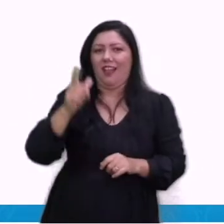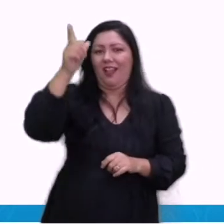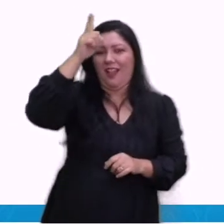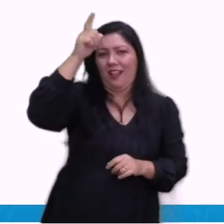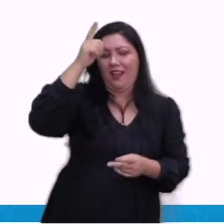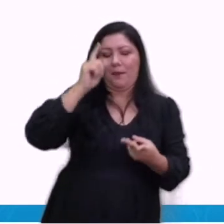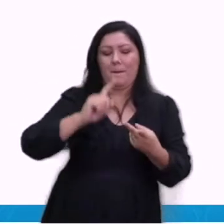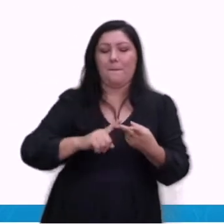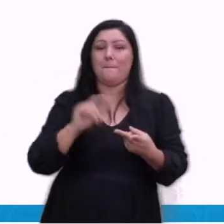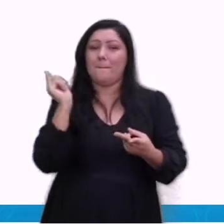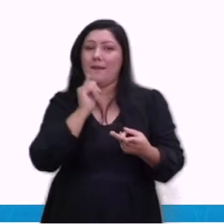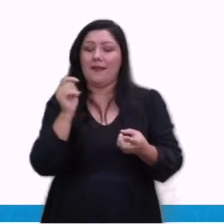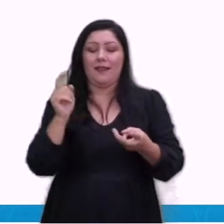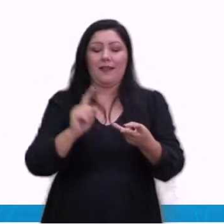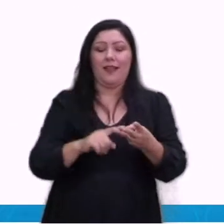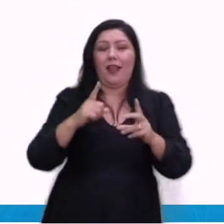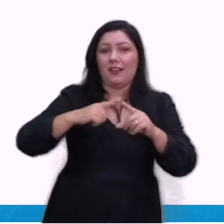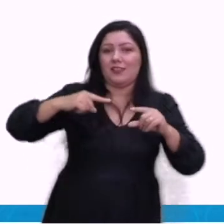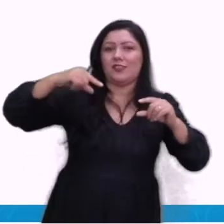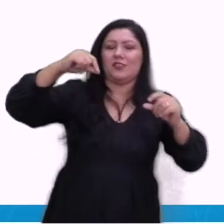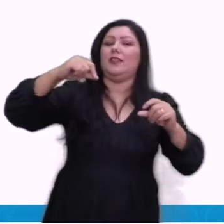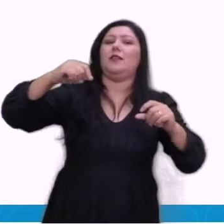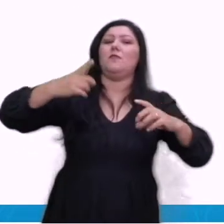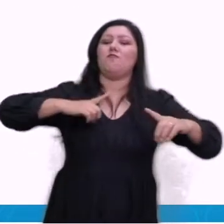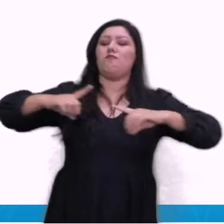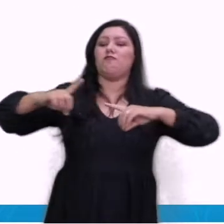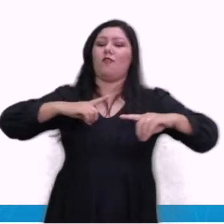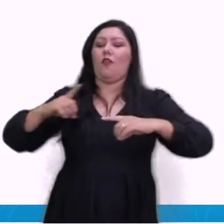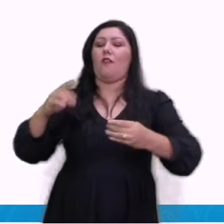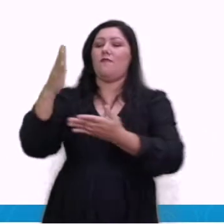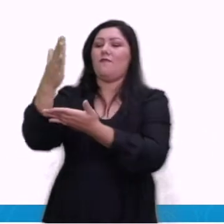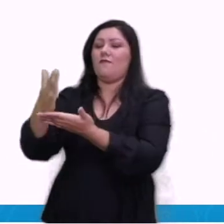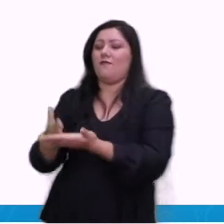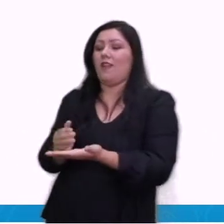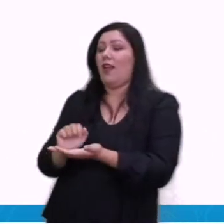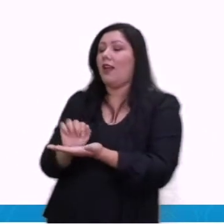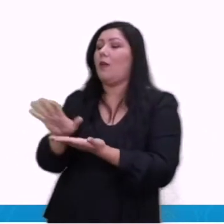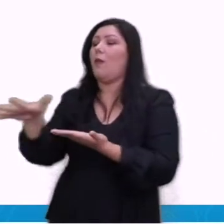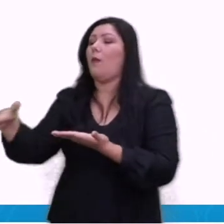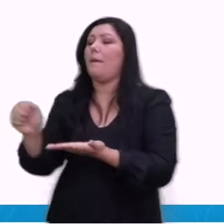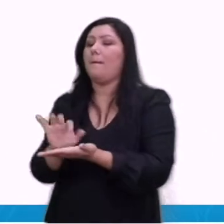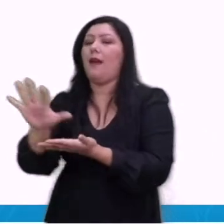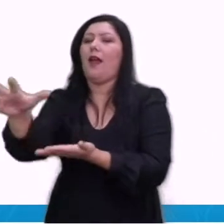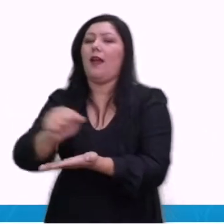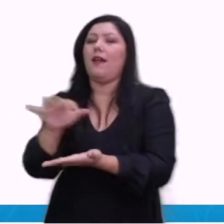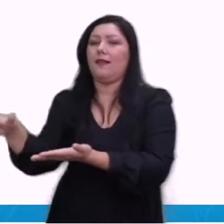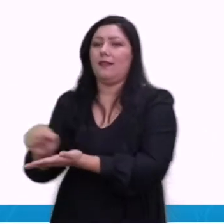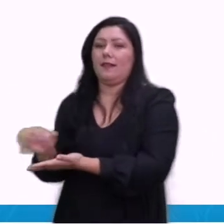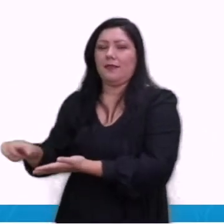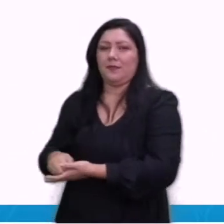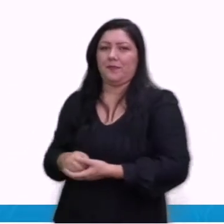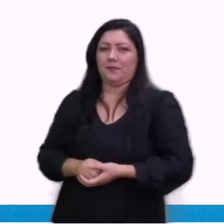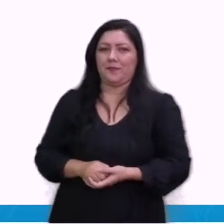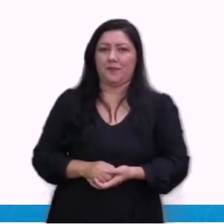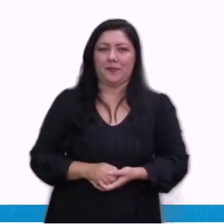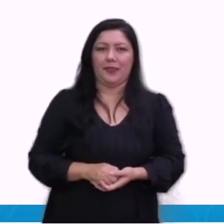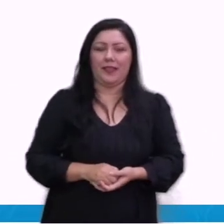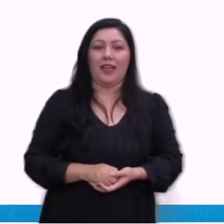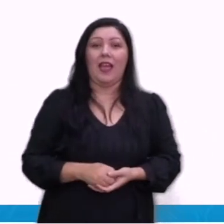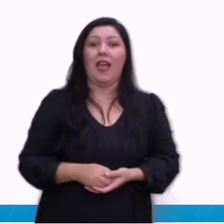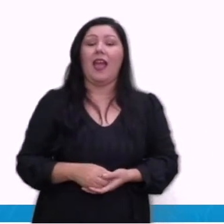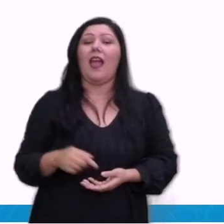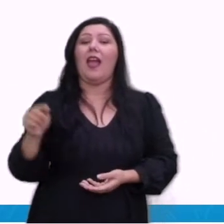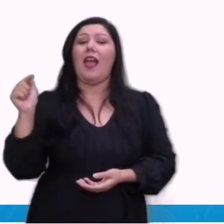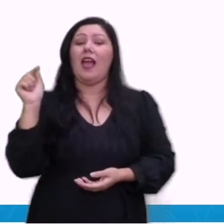Itália e Japão, que queriam expandir as suas fronteiras territoriais. Tais nações desejavam